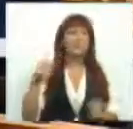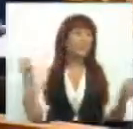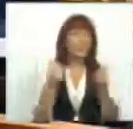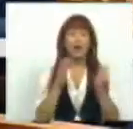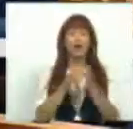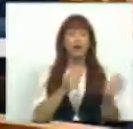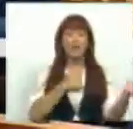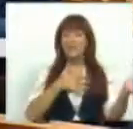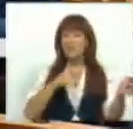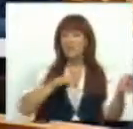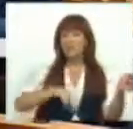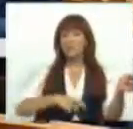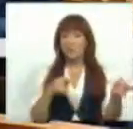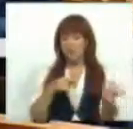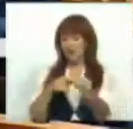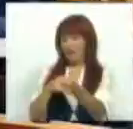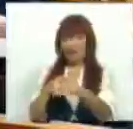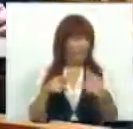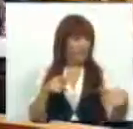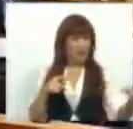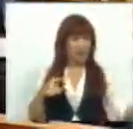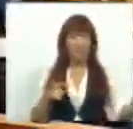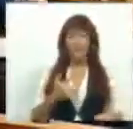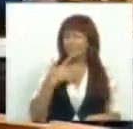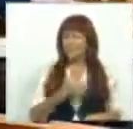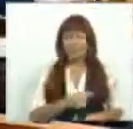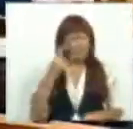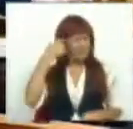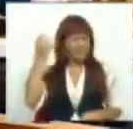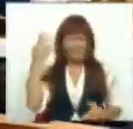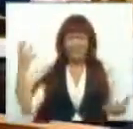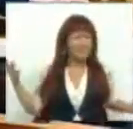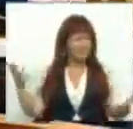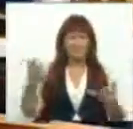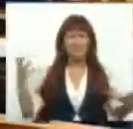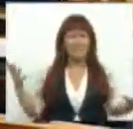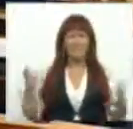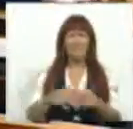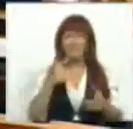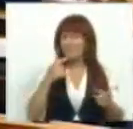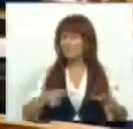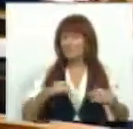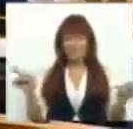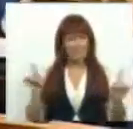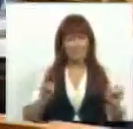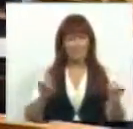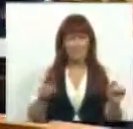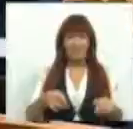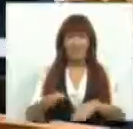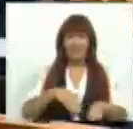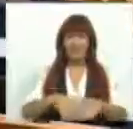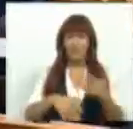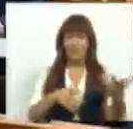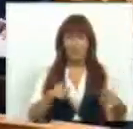todas as empresas portuguesas estão sujeitas. É absolutamente incompreensível, inaceitável, que se